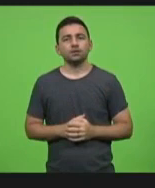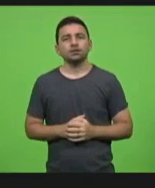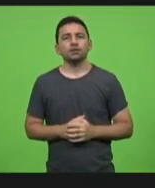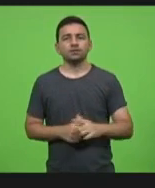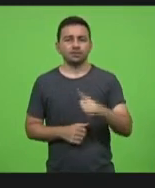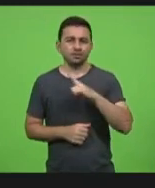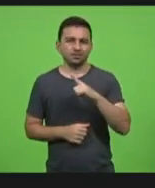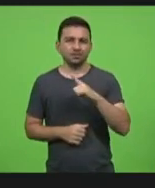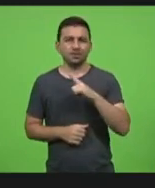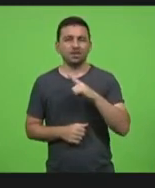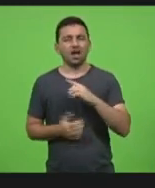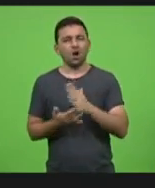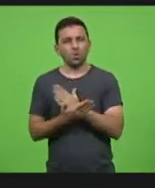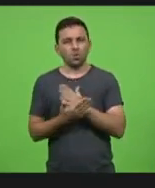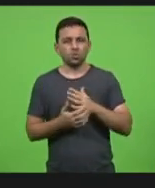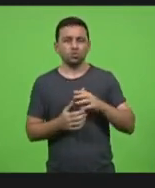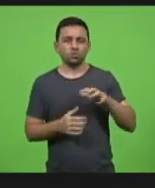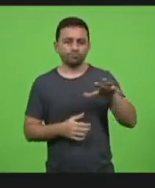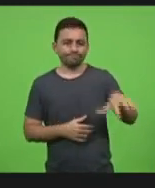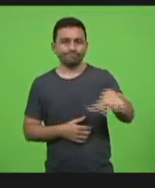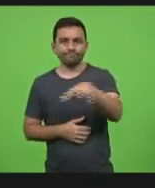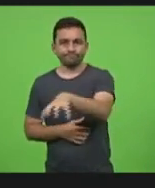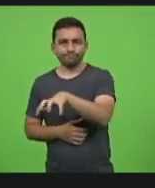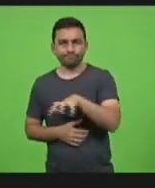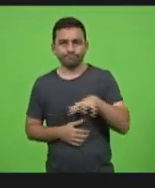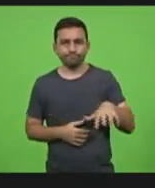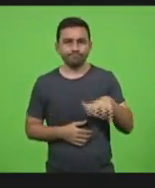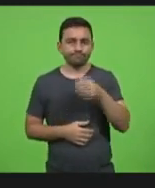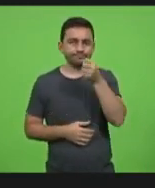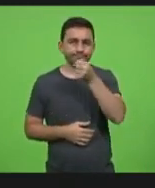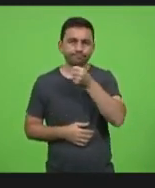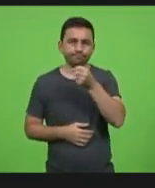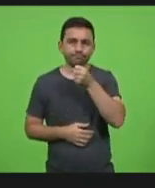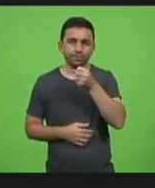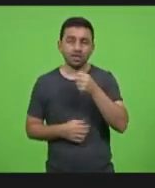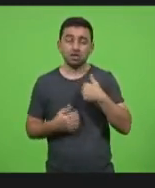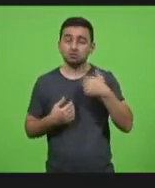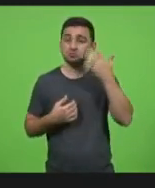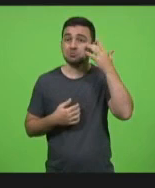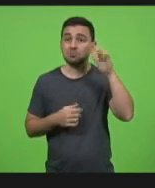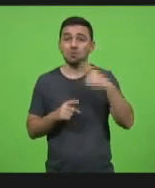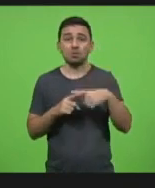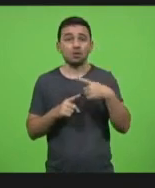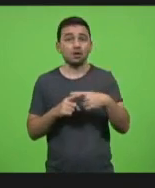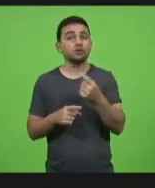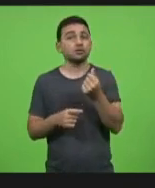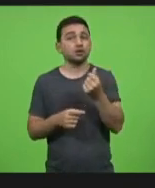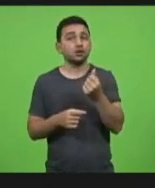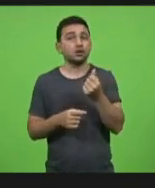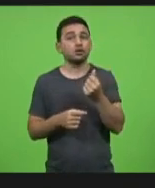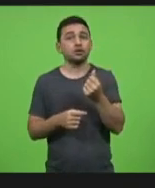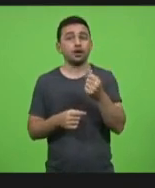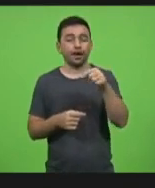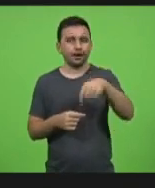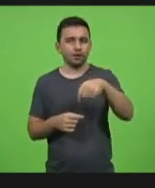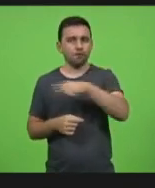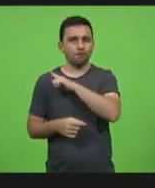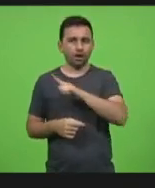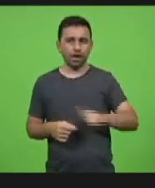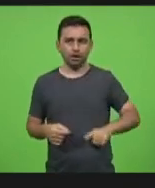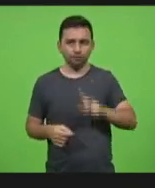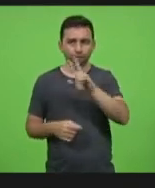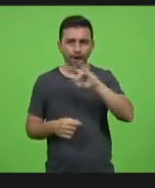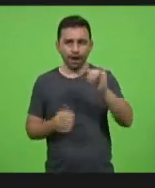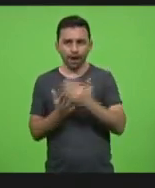em setores da imprensa não sei se é por causa da verba de publicidade que agora o governo está gastando vai gastar ou